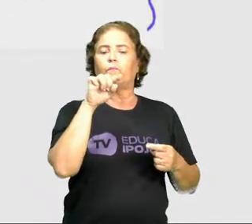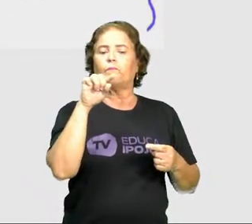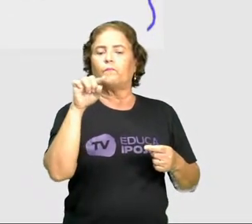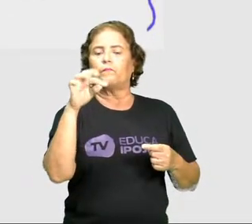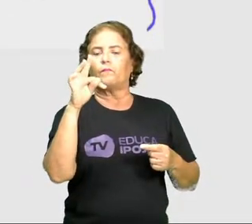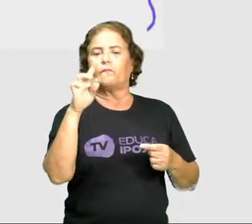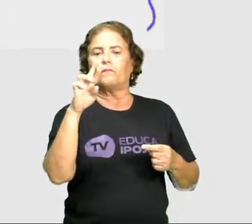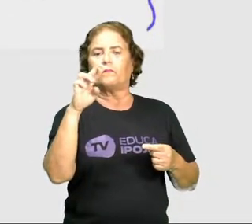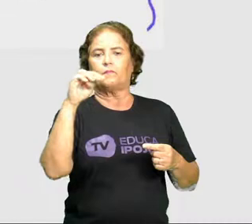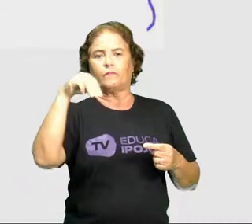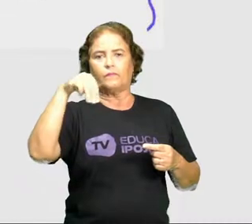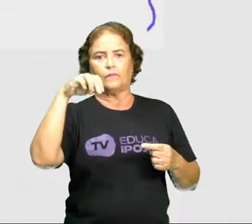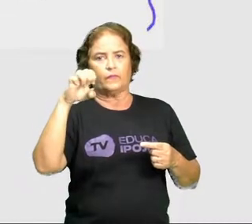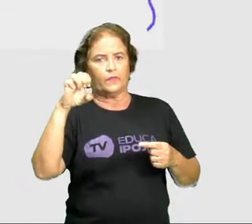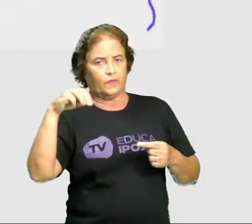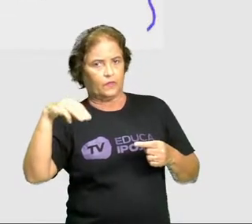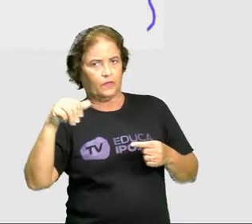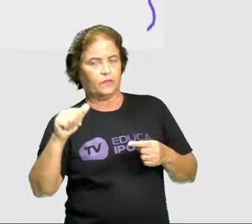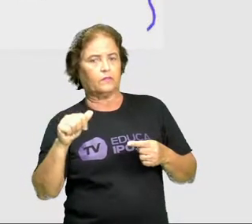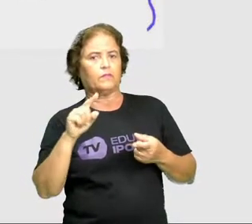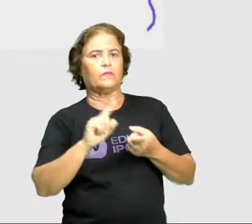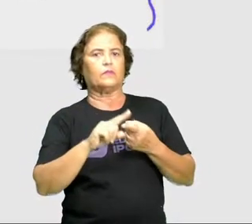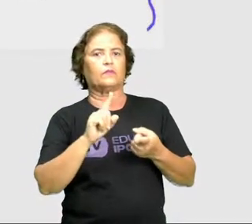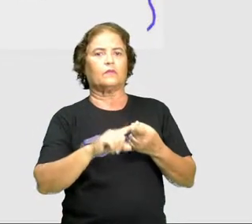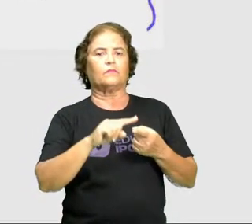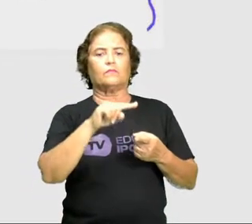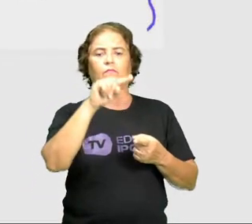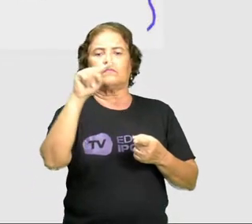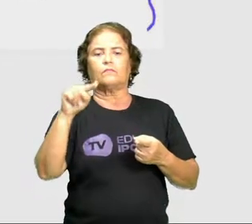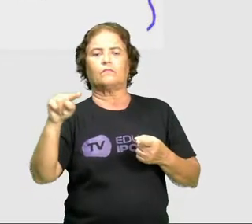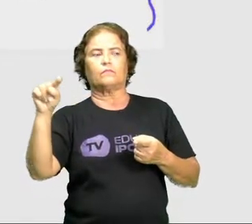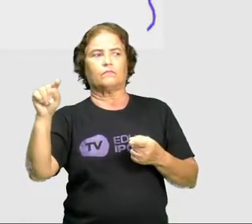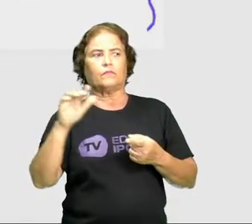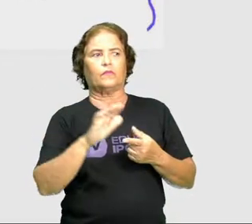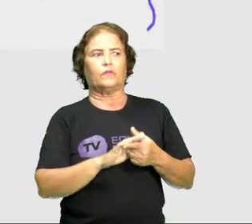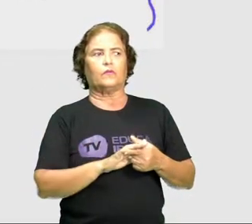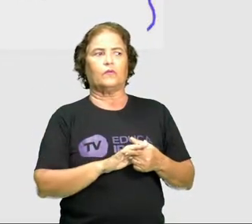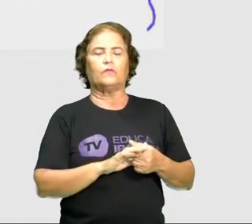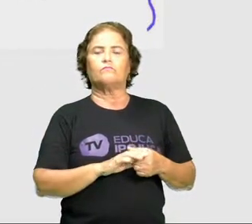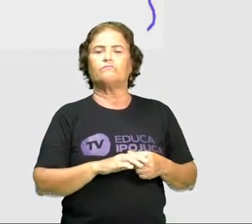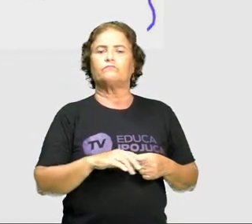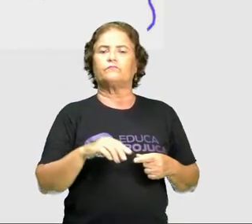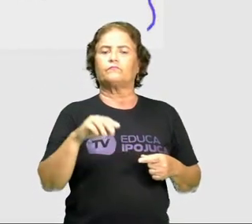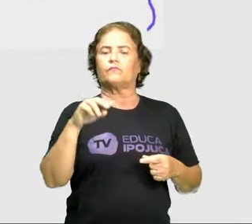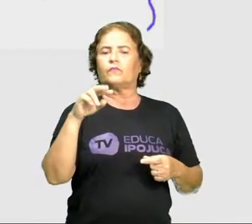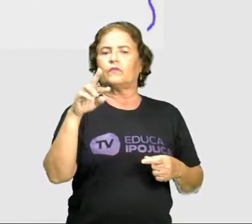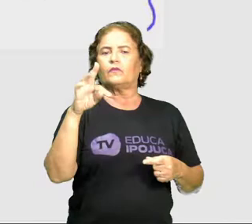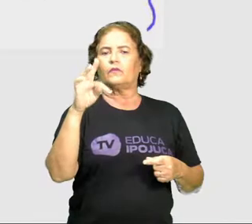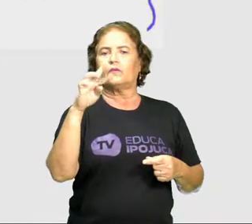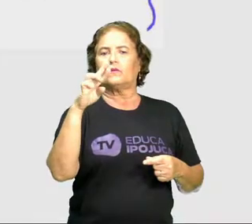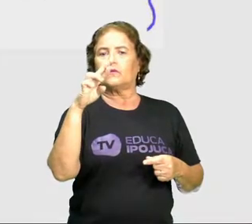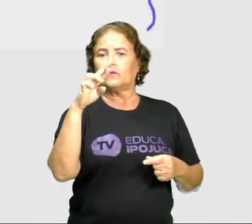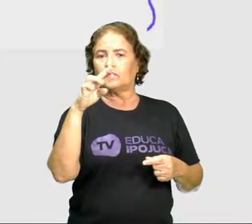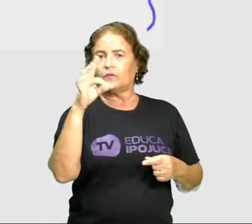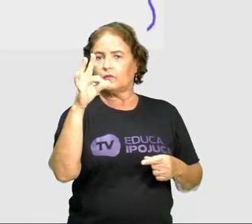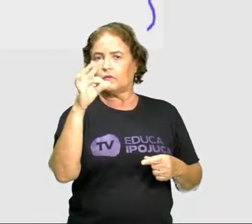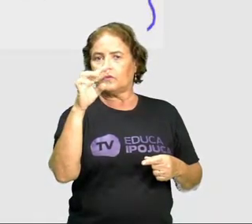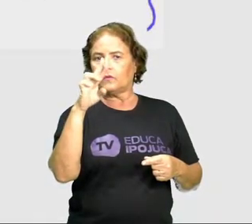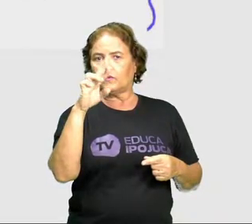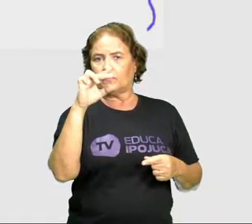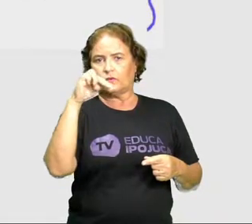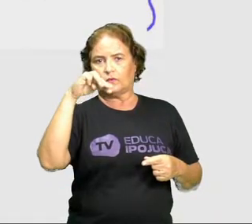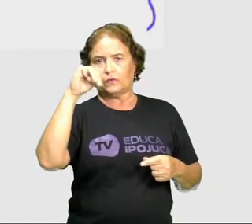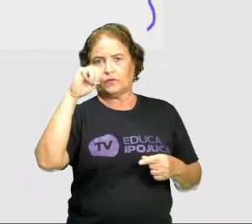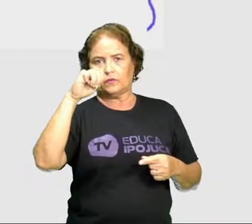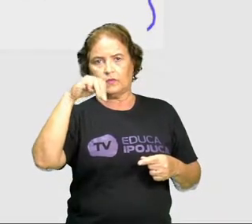na frente e a gente usa muito o til. Esse trema aqui vocês estudam bastante depois do sexto ano, do